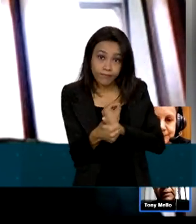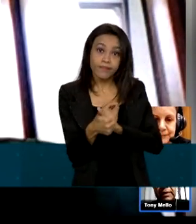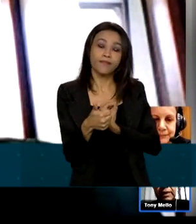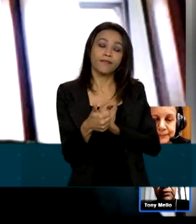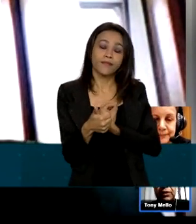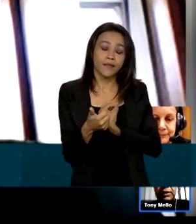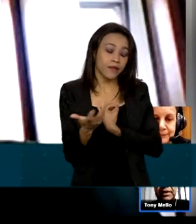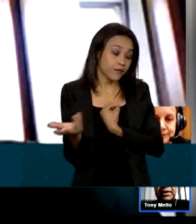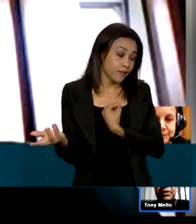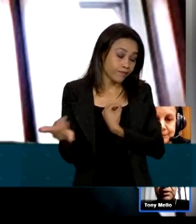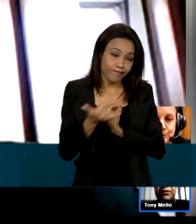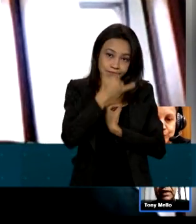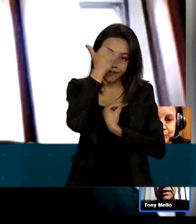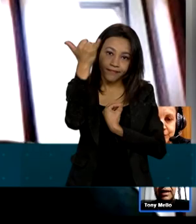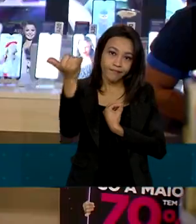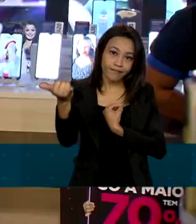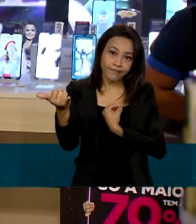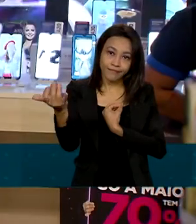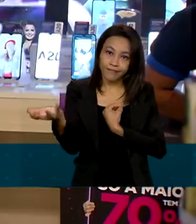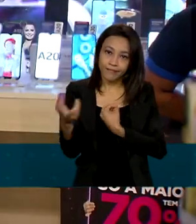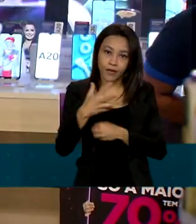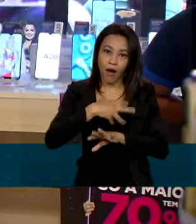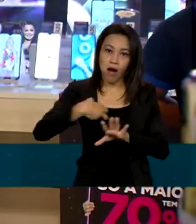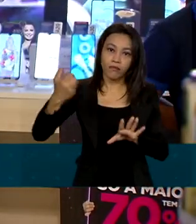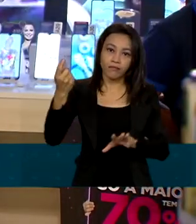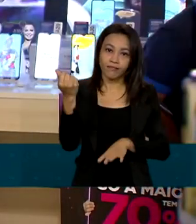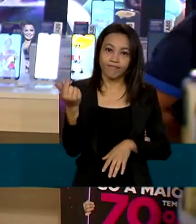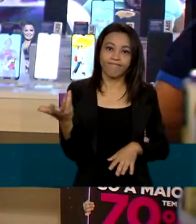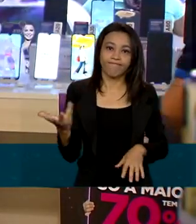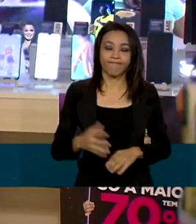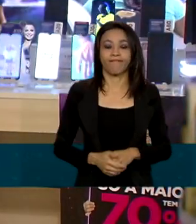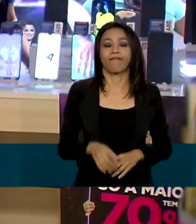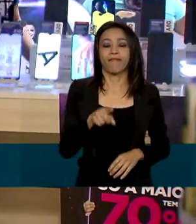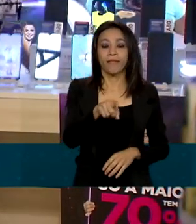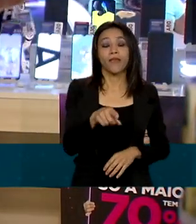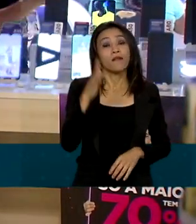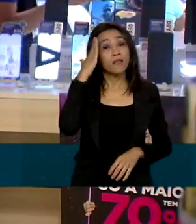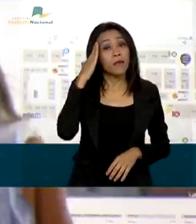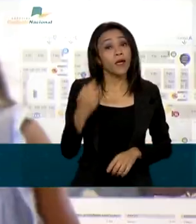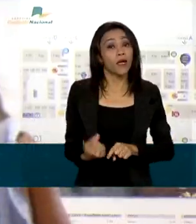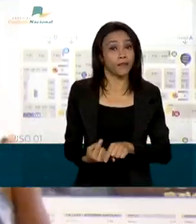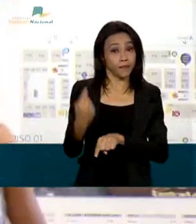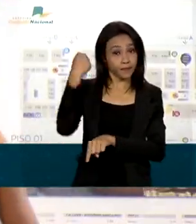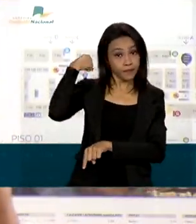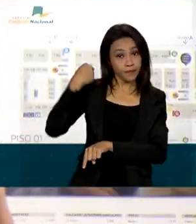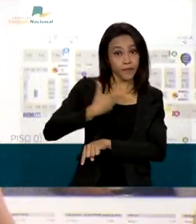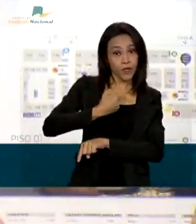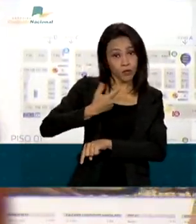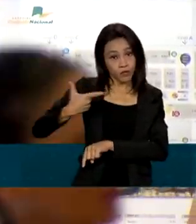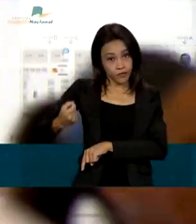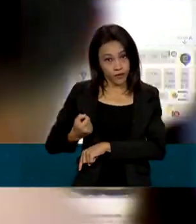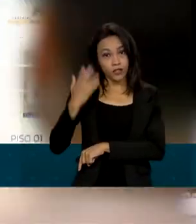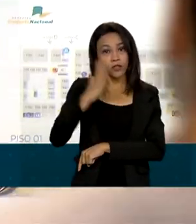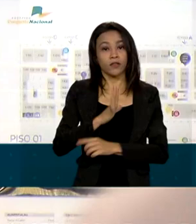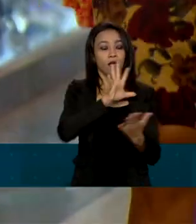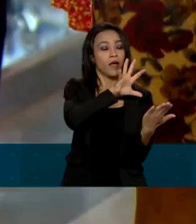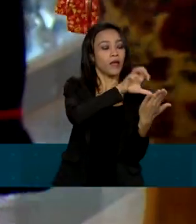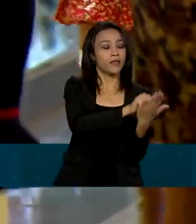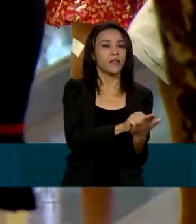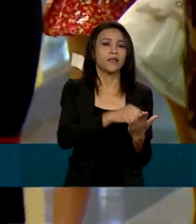enfim, aconteceu isso. Eu fui lesado. Para se ter uma ideia, em 2020, foram registradas mais de